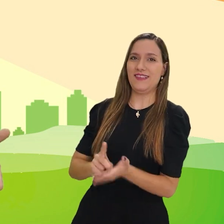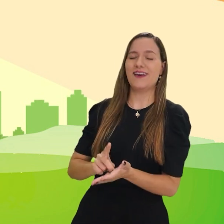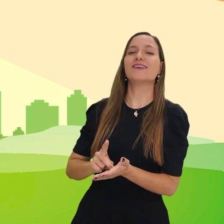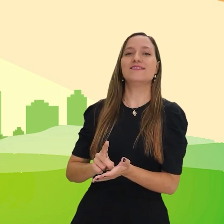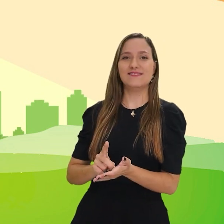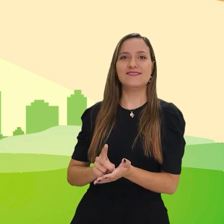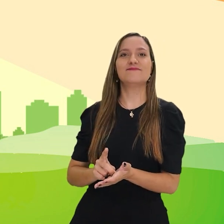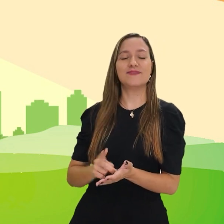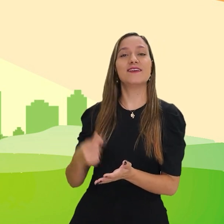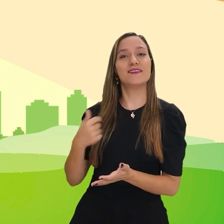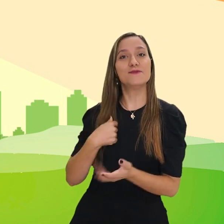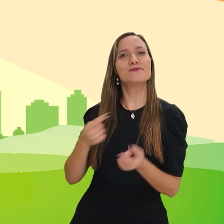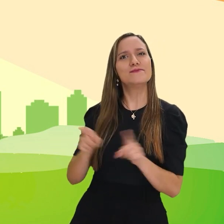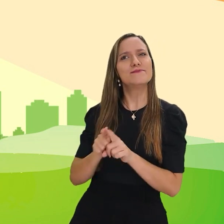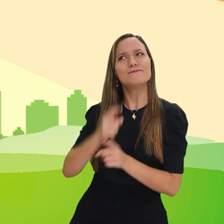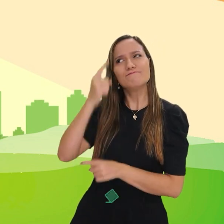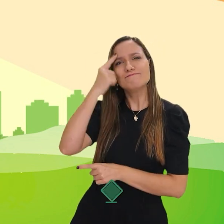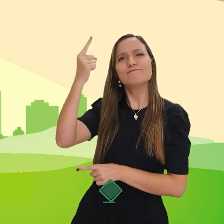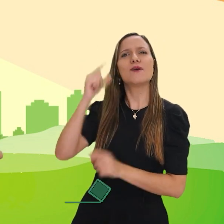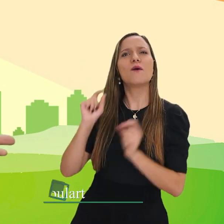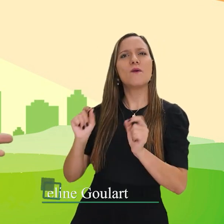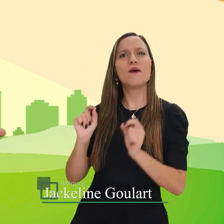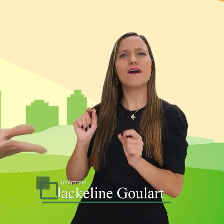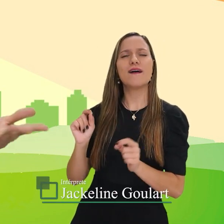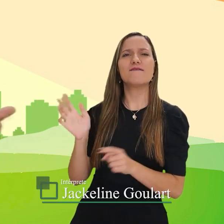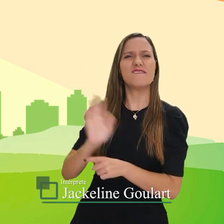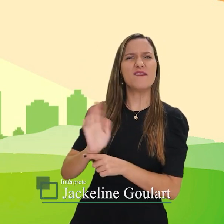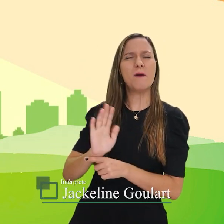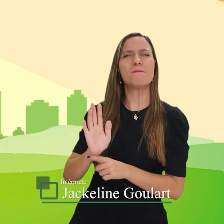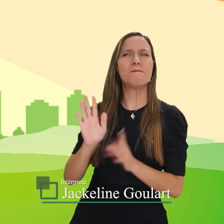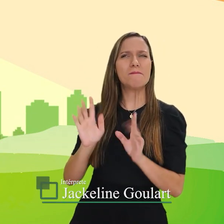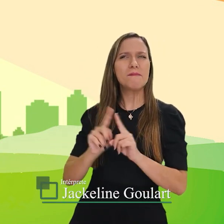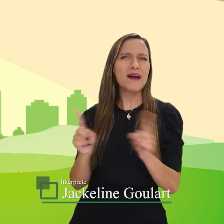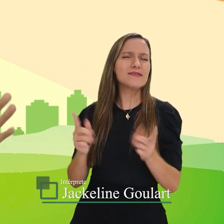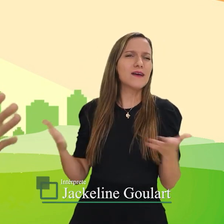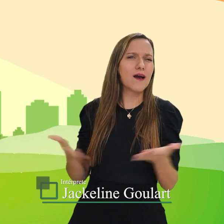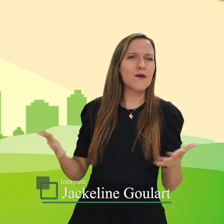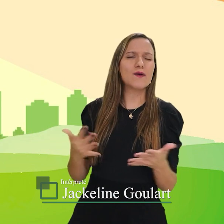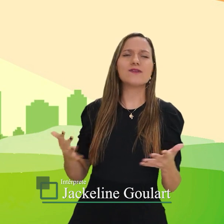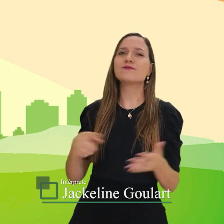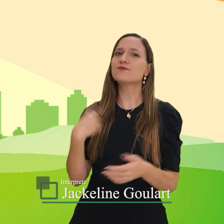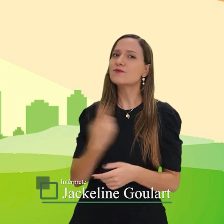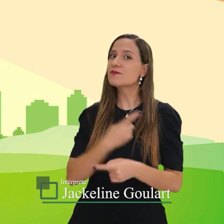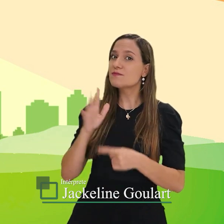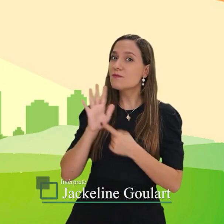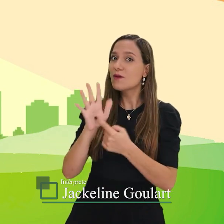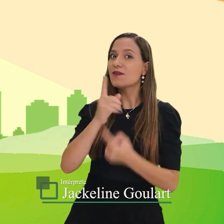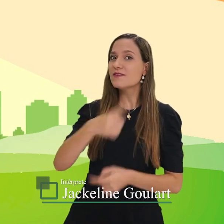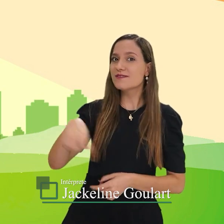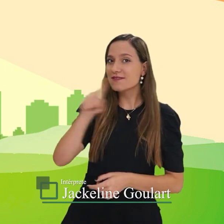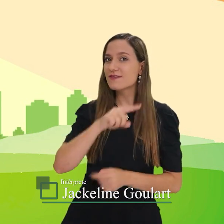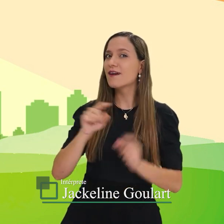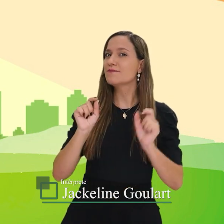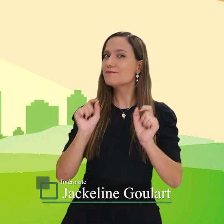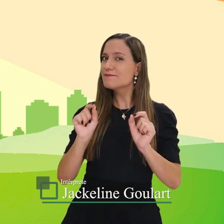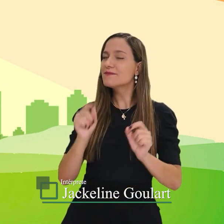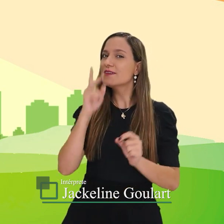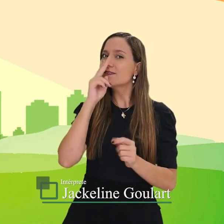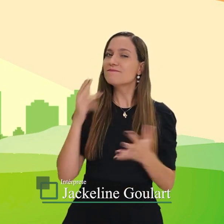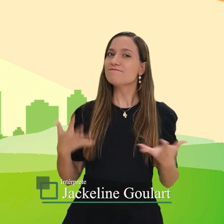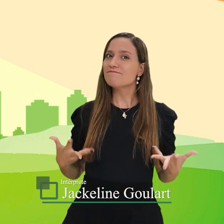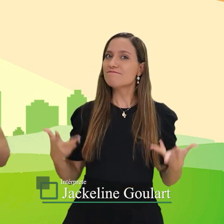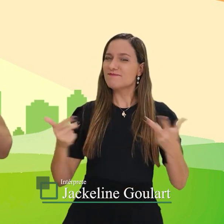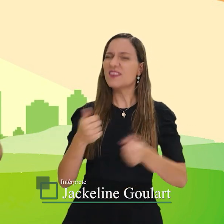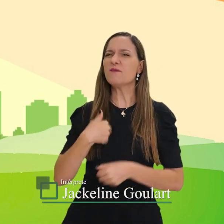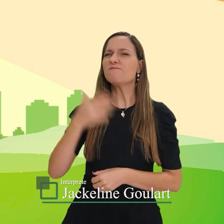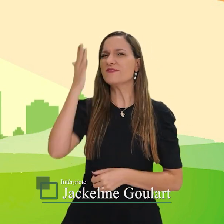verdade, Suede! Confesso que estava pensando em filmes, como você pode ver, né? Mas, analisando bem o que a gente vai trazer para